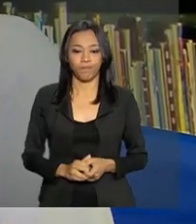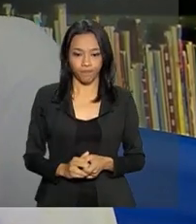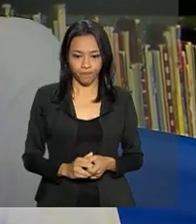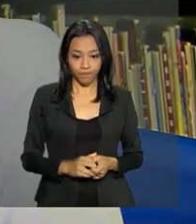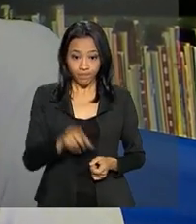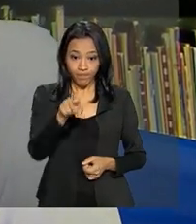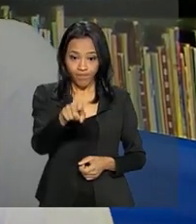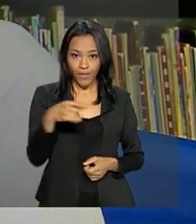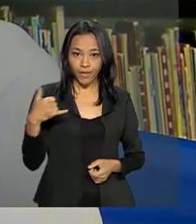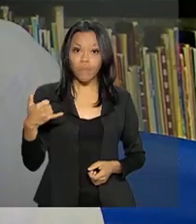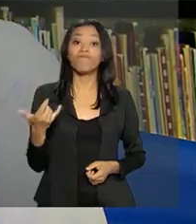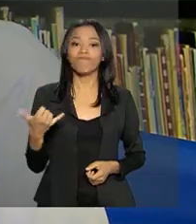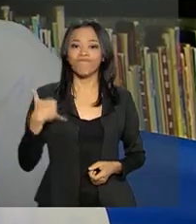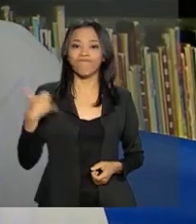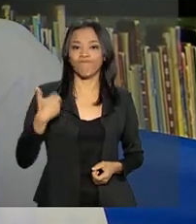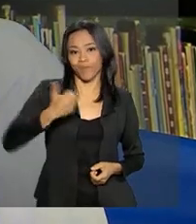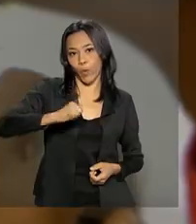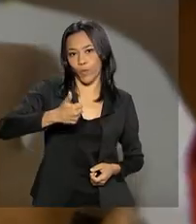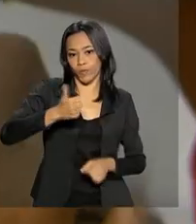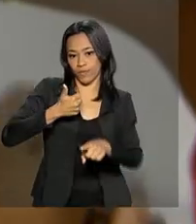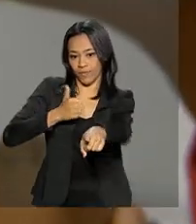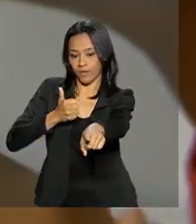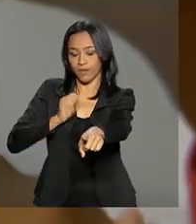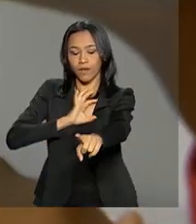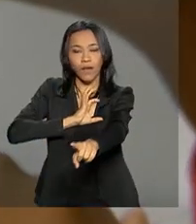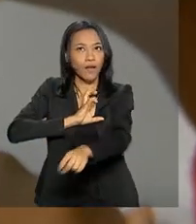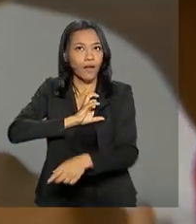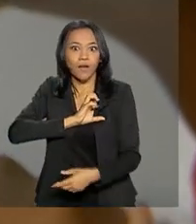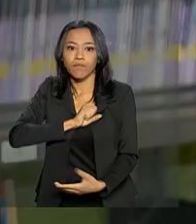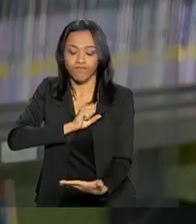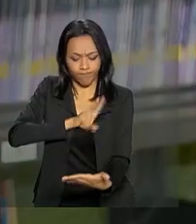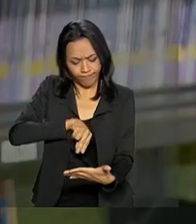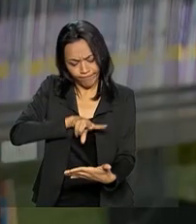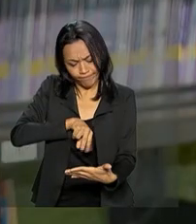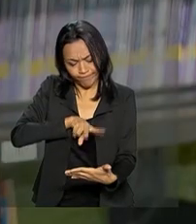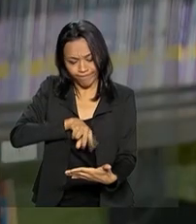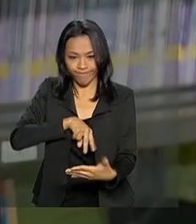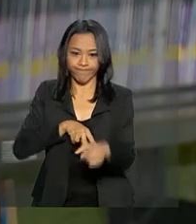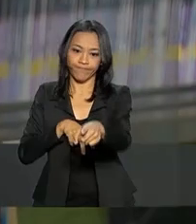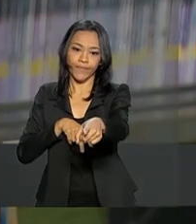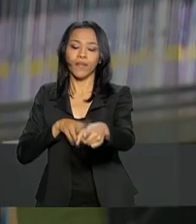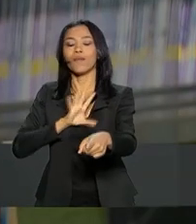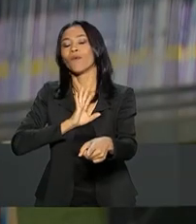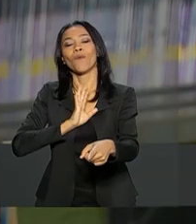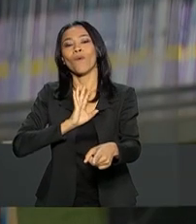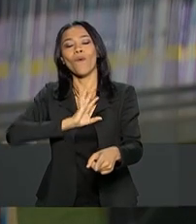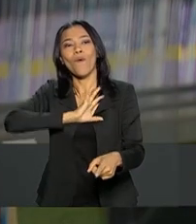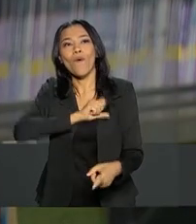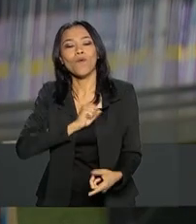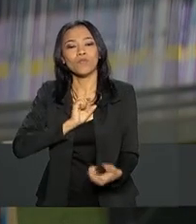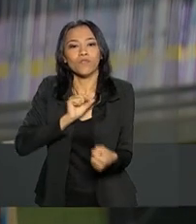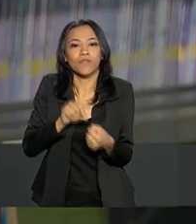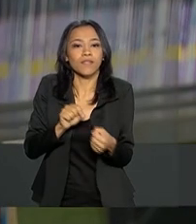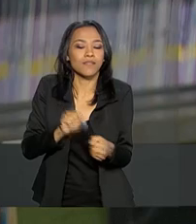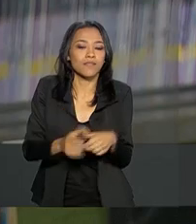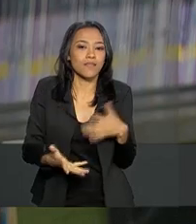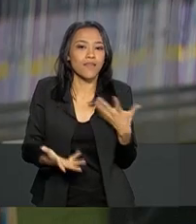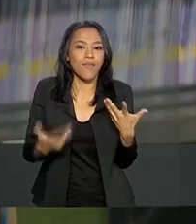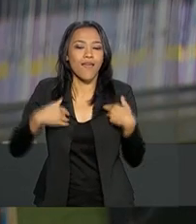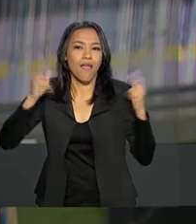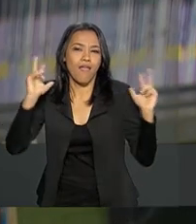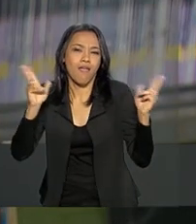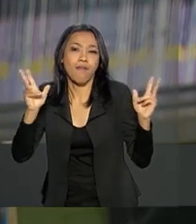Ele tem apenas 11 anos e paixão pela leitura. O que eu gosto de fazer é me